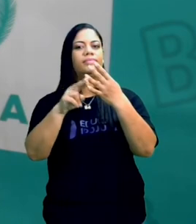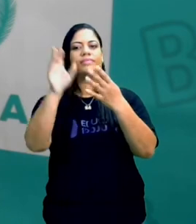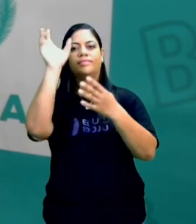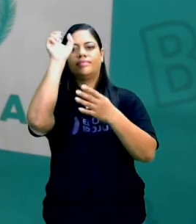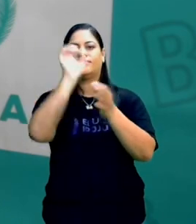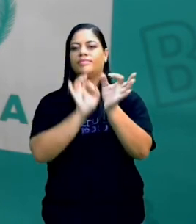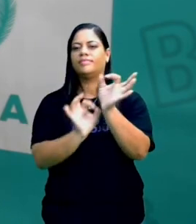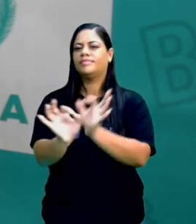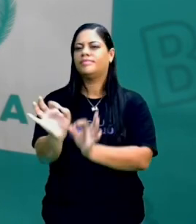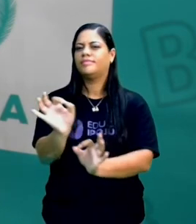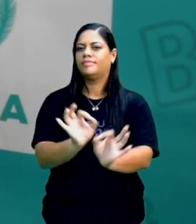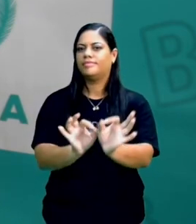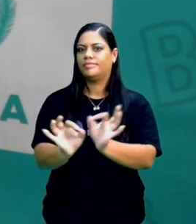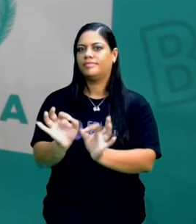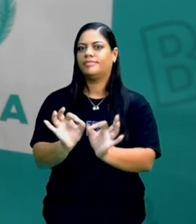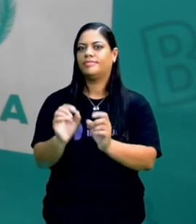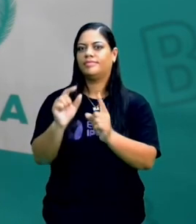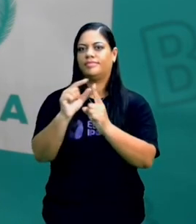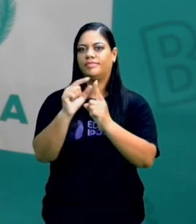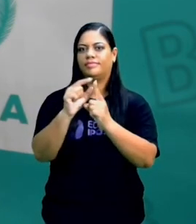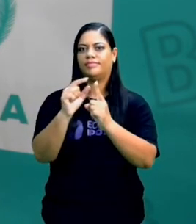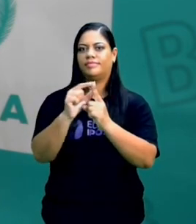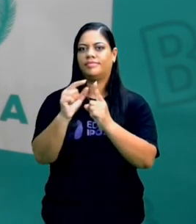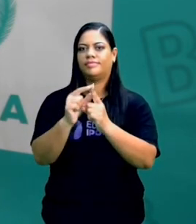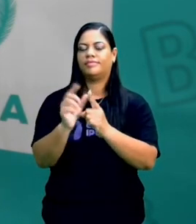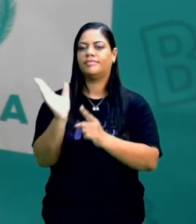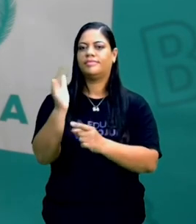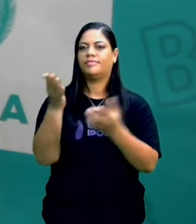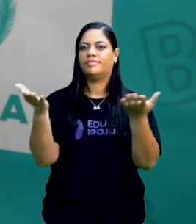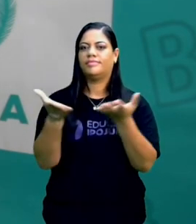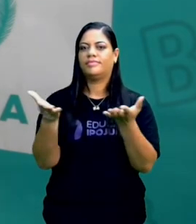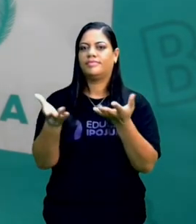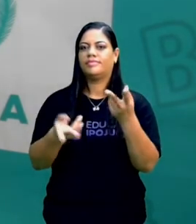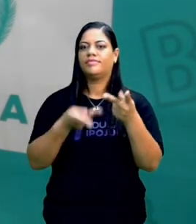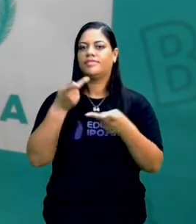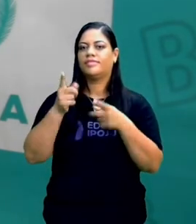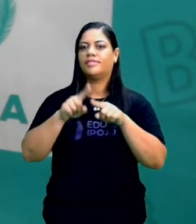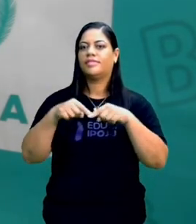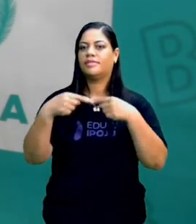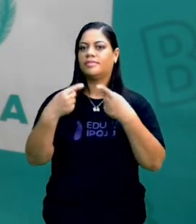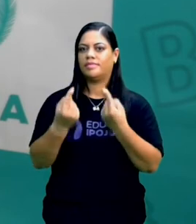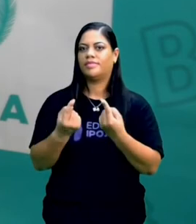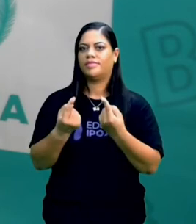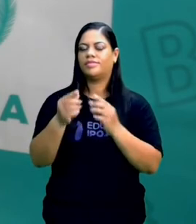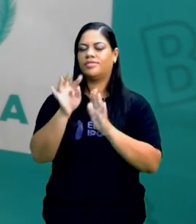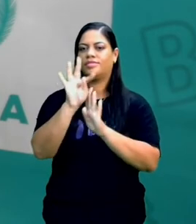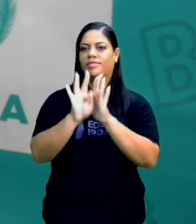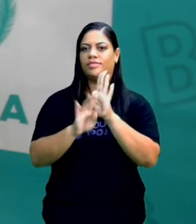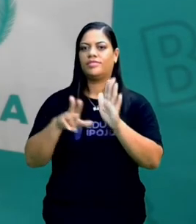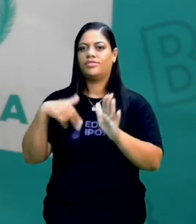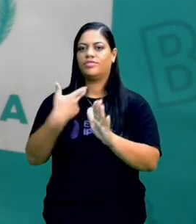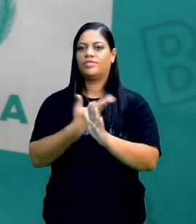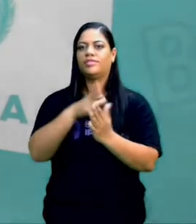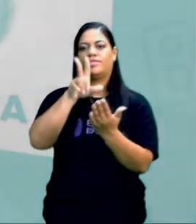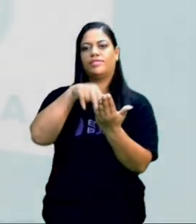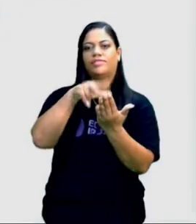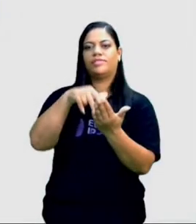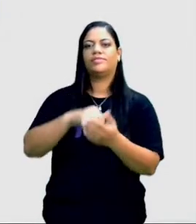ordenar as rimas das palavras. Vamos agora falar só um pouco mais sobre o tipo de texto que a gente leu.